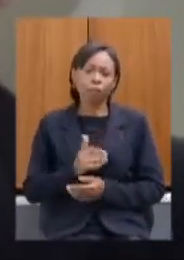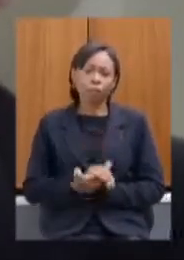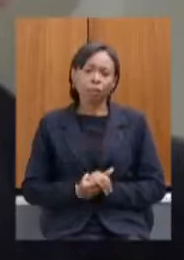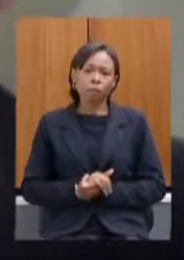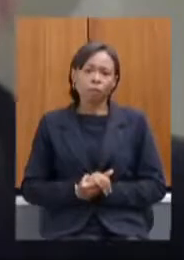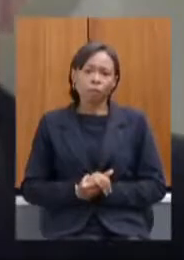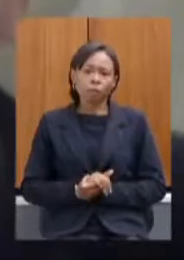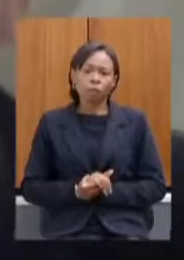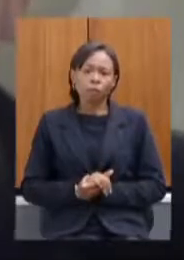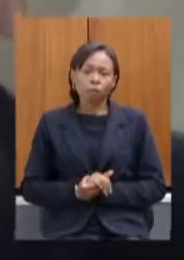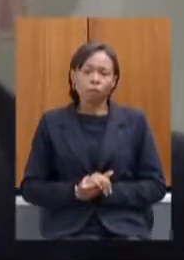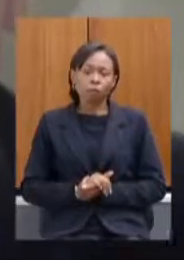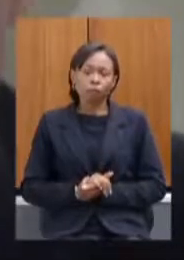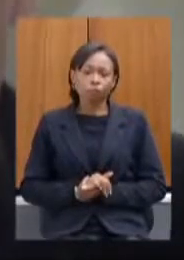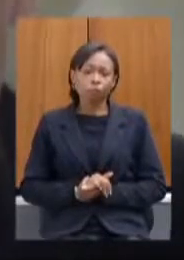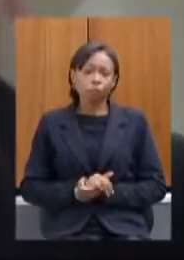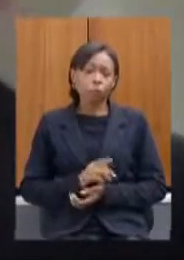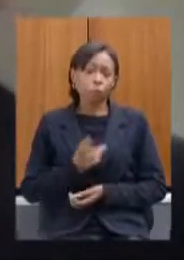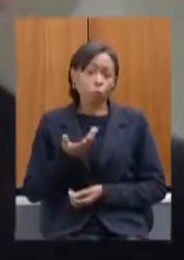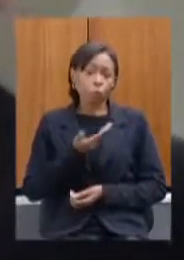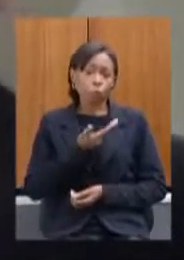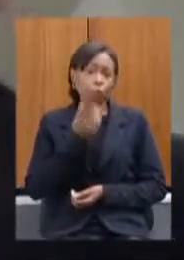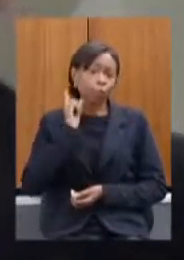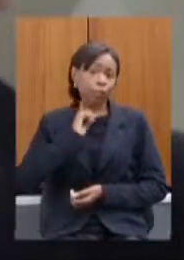o Estado de Minas receber